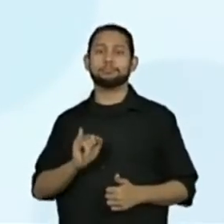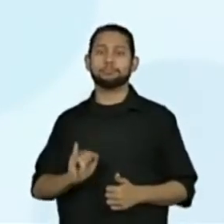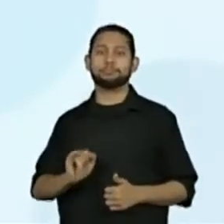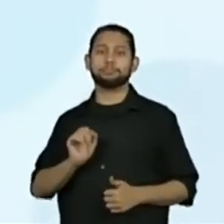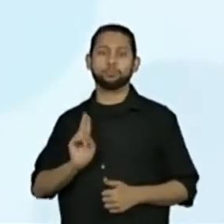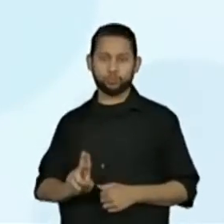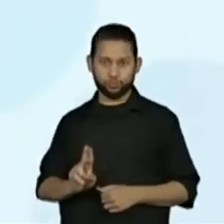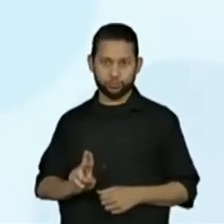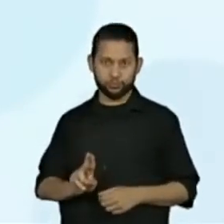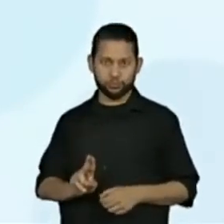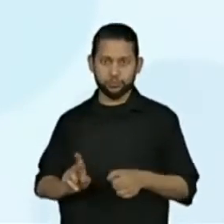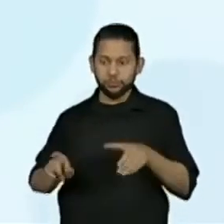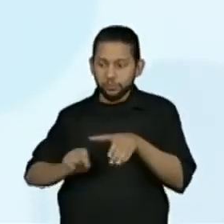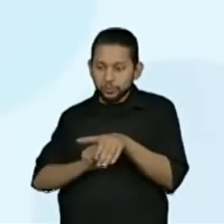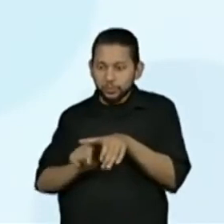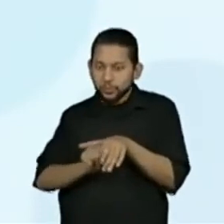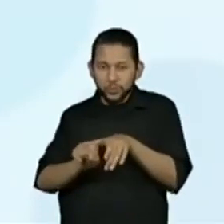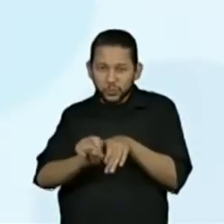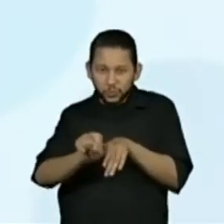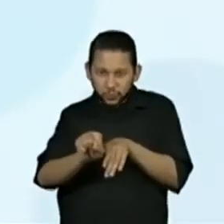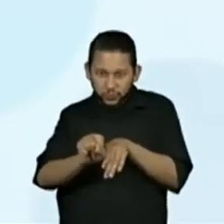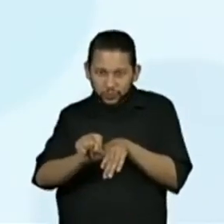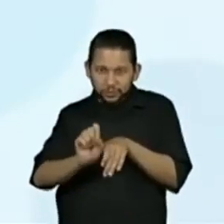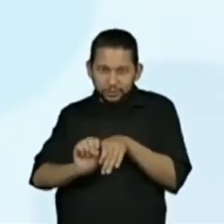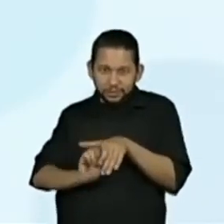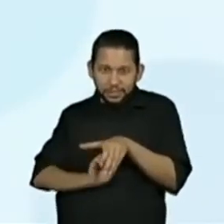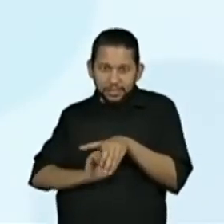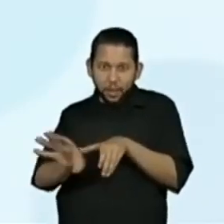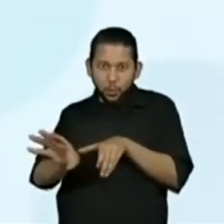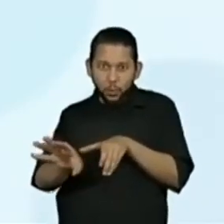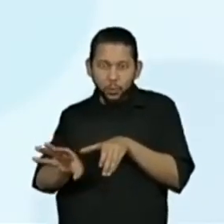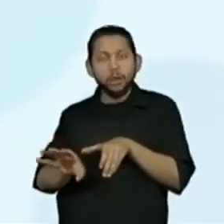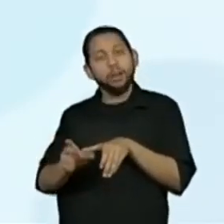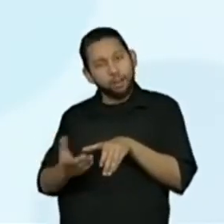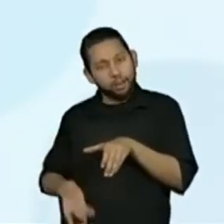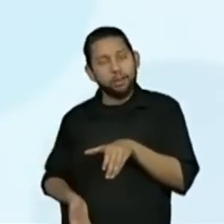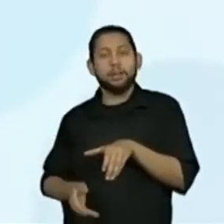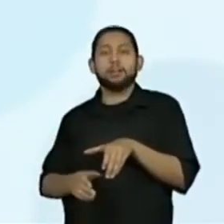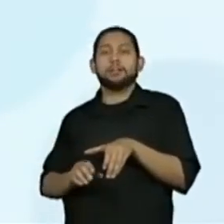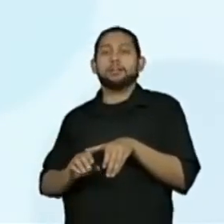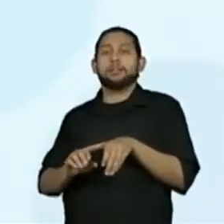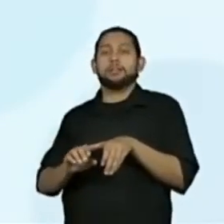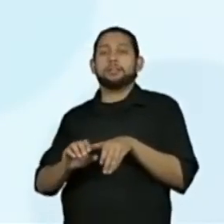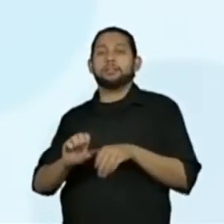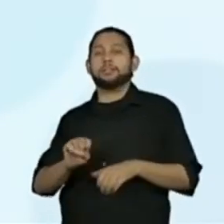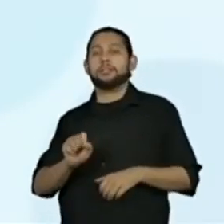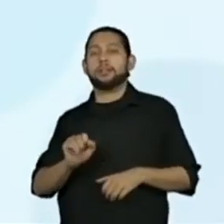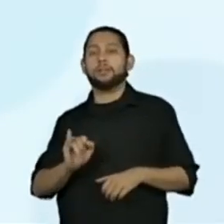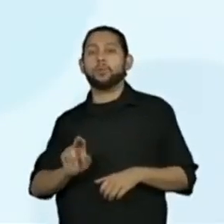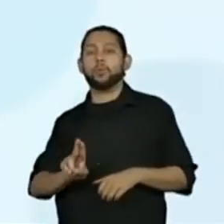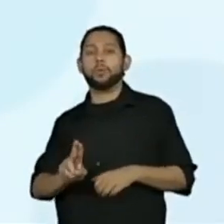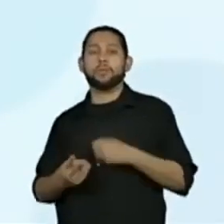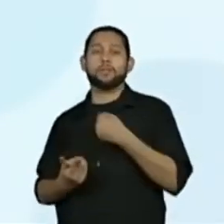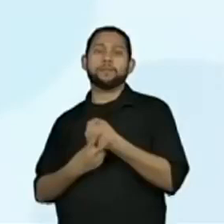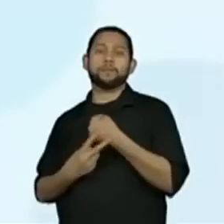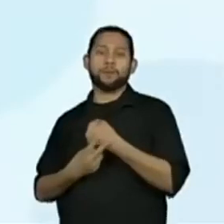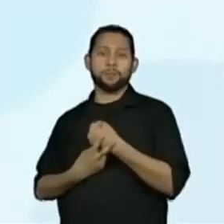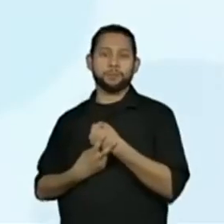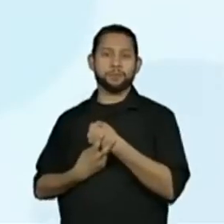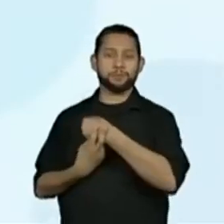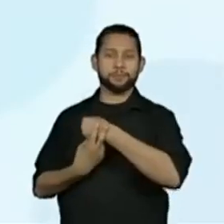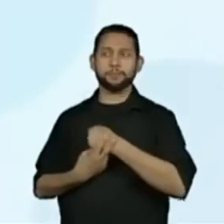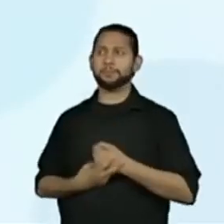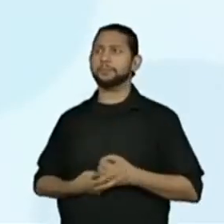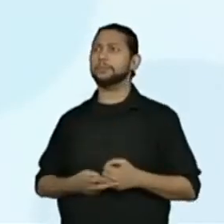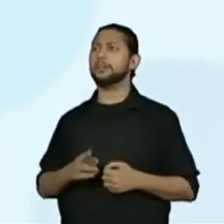Saiu, foi a ação que o ratinho fez. Então, é um verbo, verbo nunca termina em L. Aluno Rafael